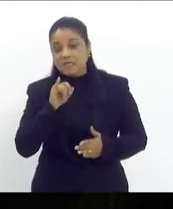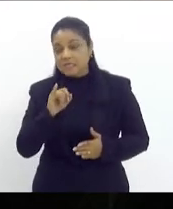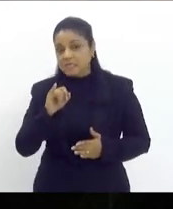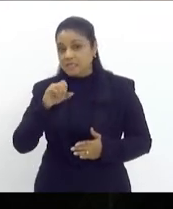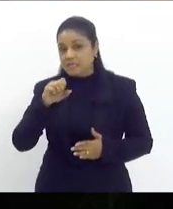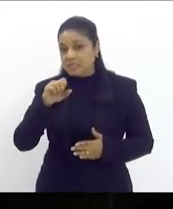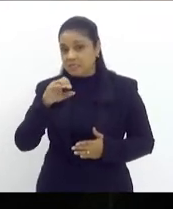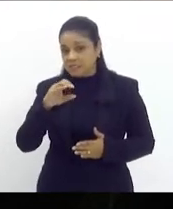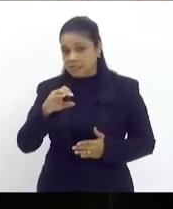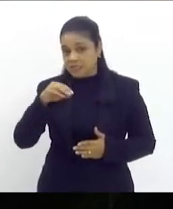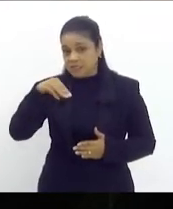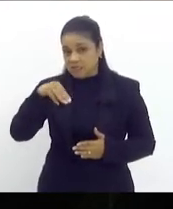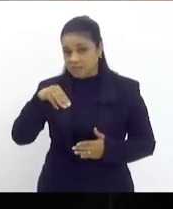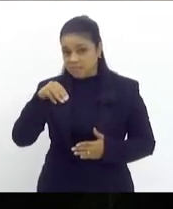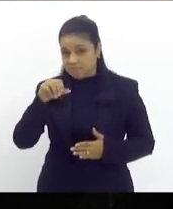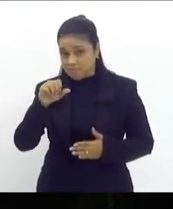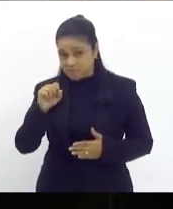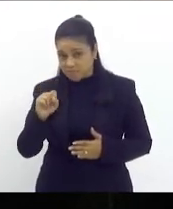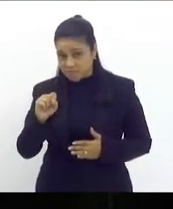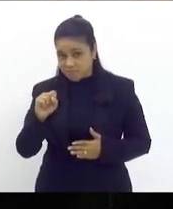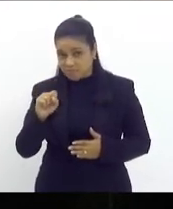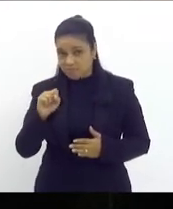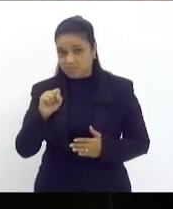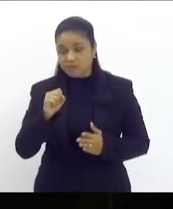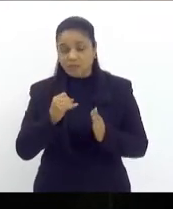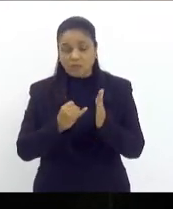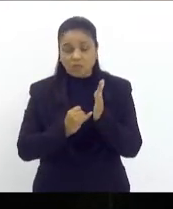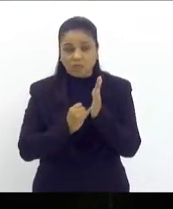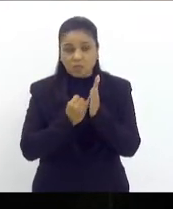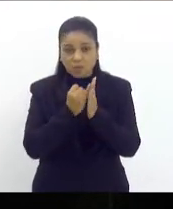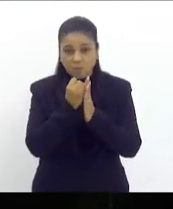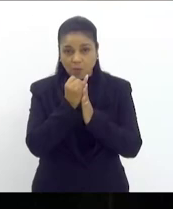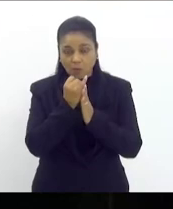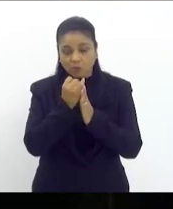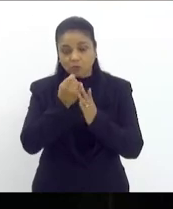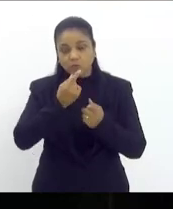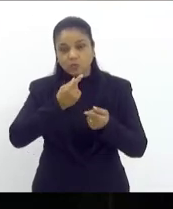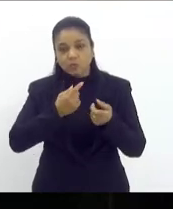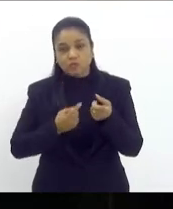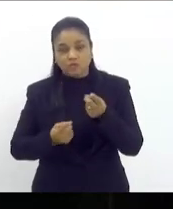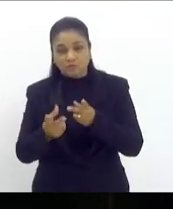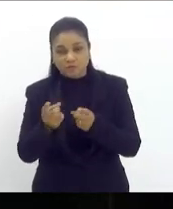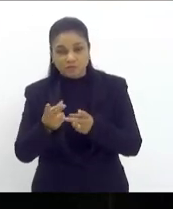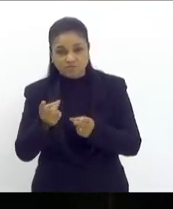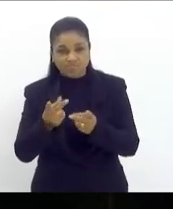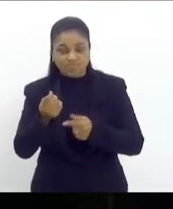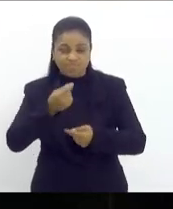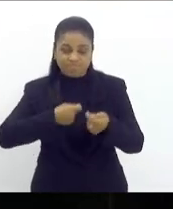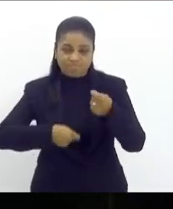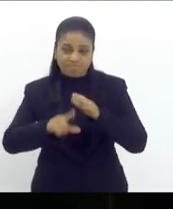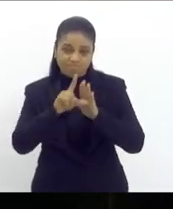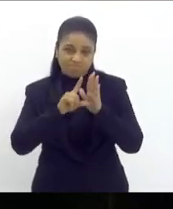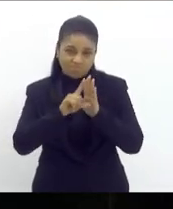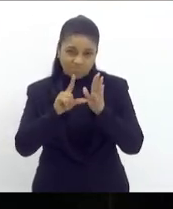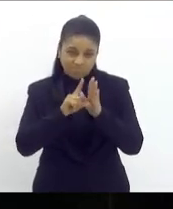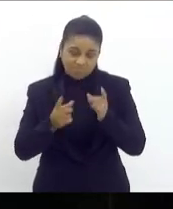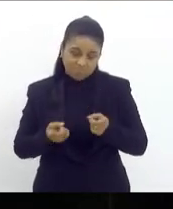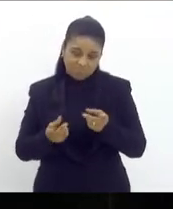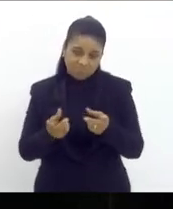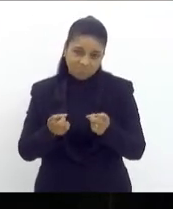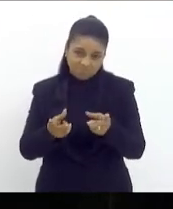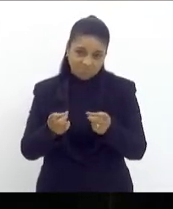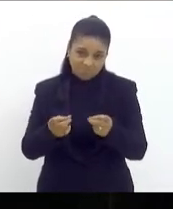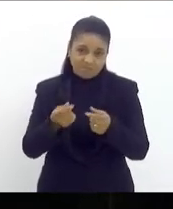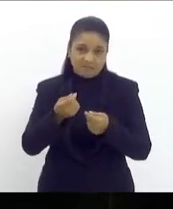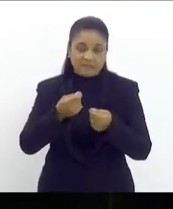isto é o imposto sobre circulação de mercadorias e serviços e as receitas